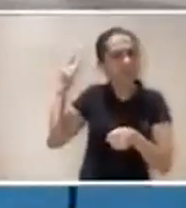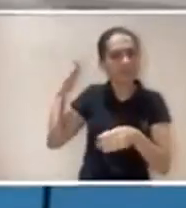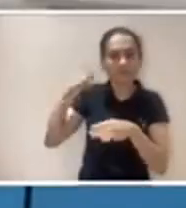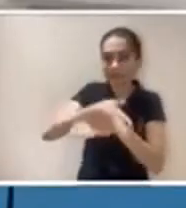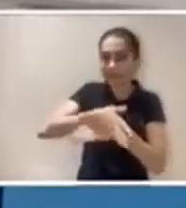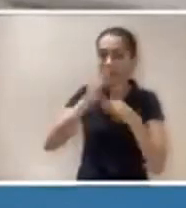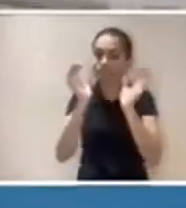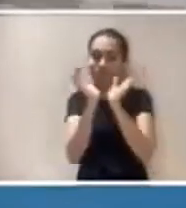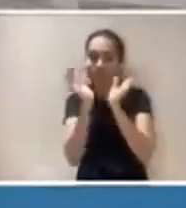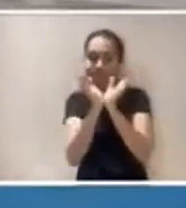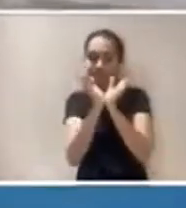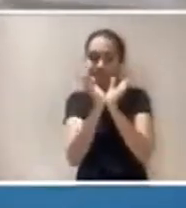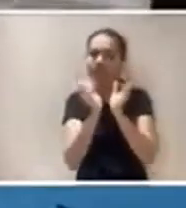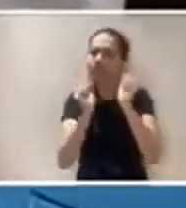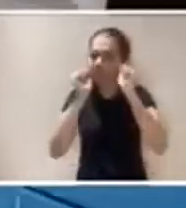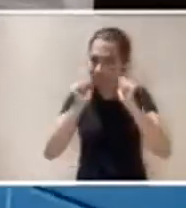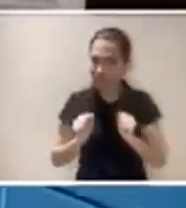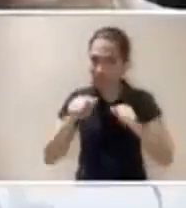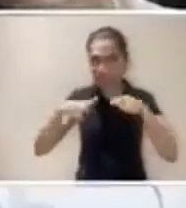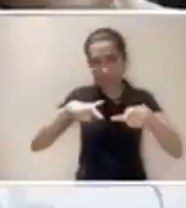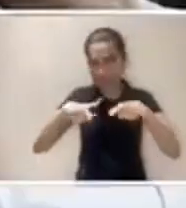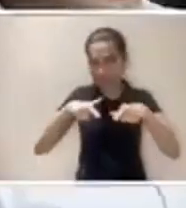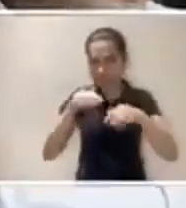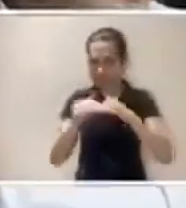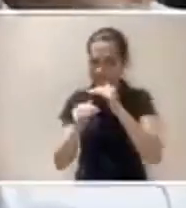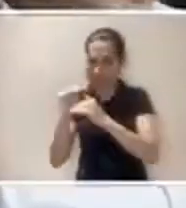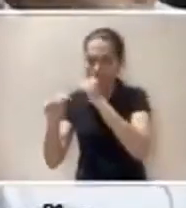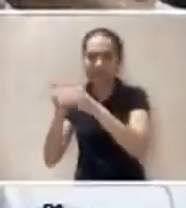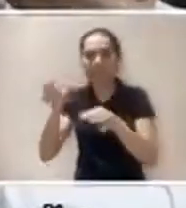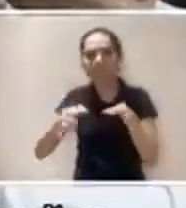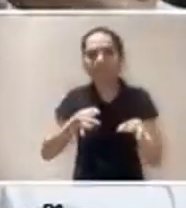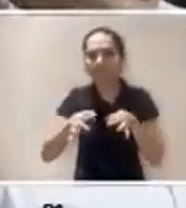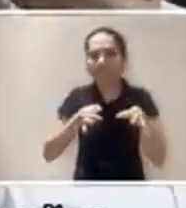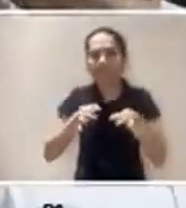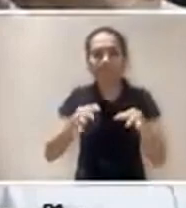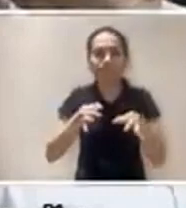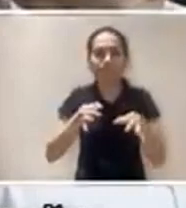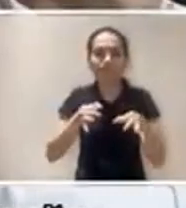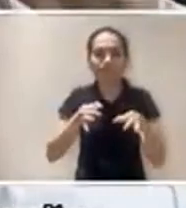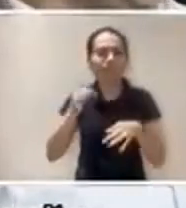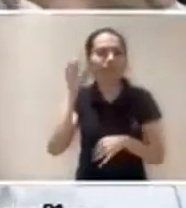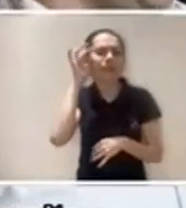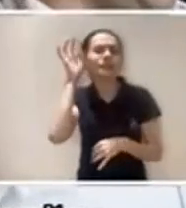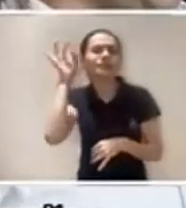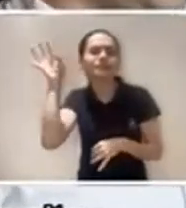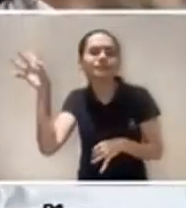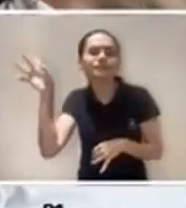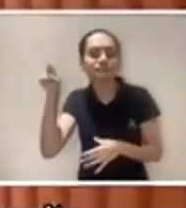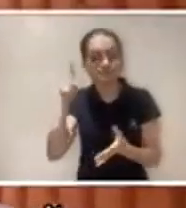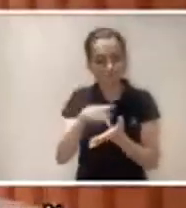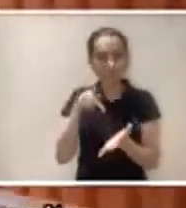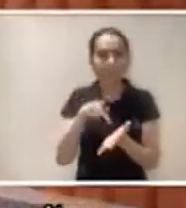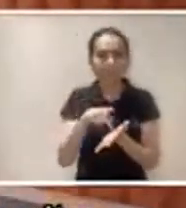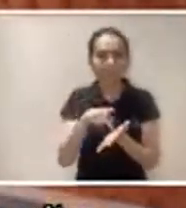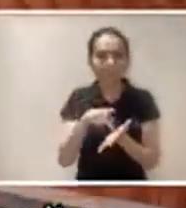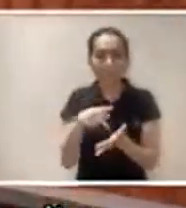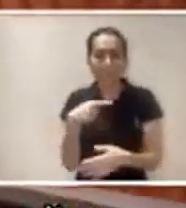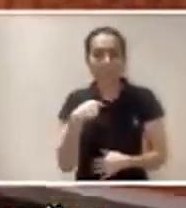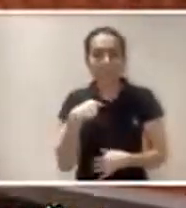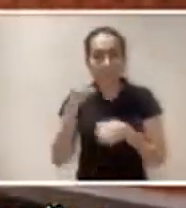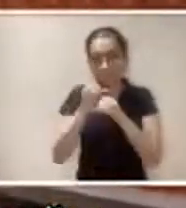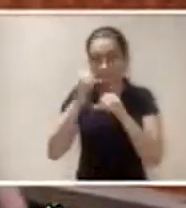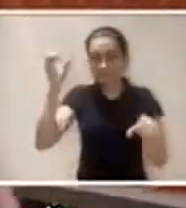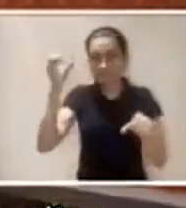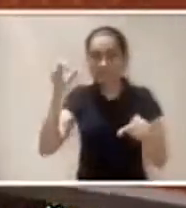alguns anos atrás para fazer parte dessa equipe. Então eu pude me desenvolver em diversos quesitos com